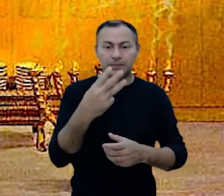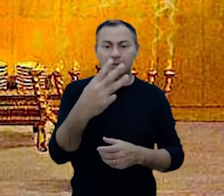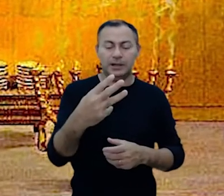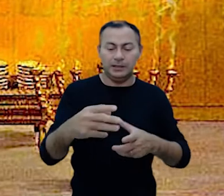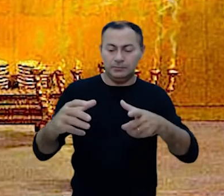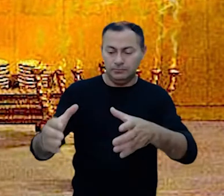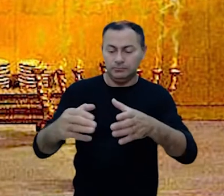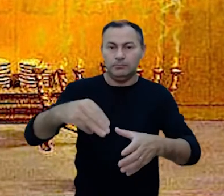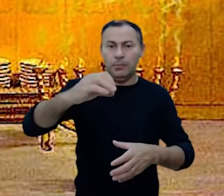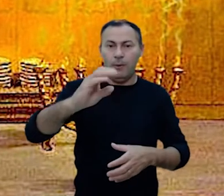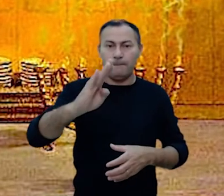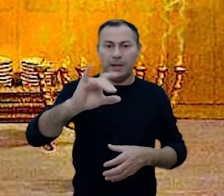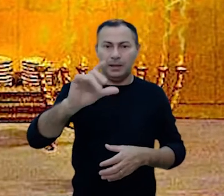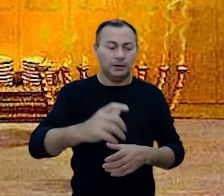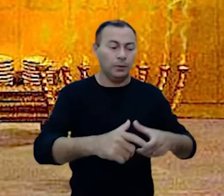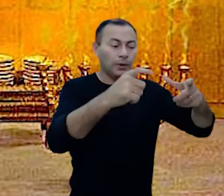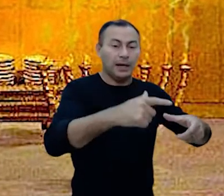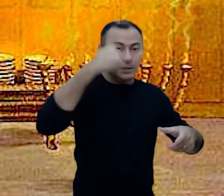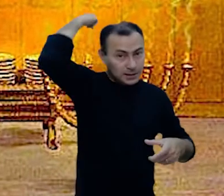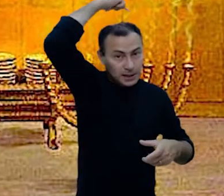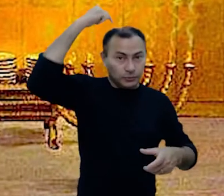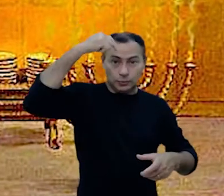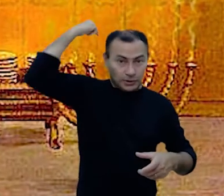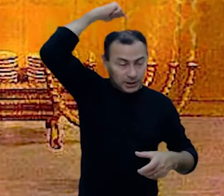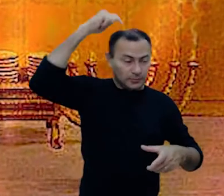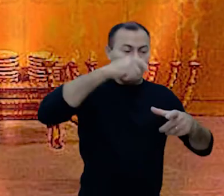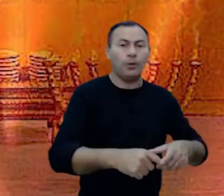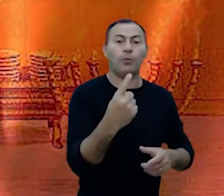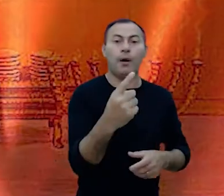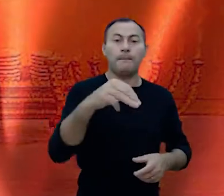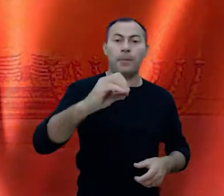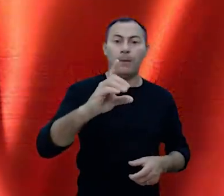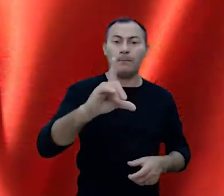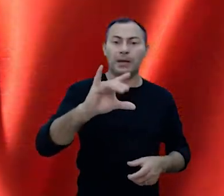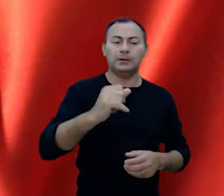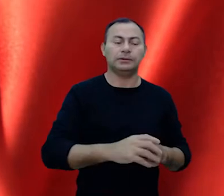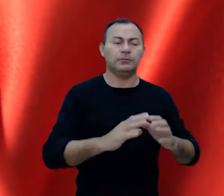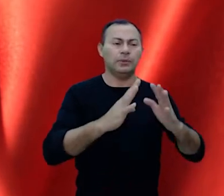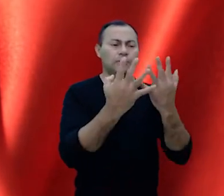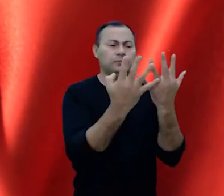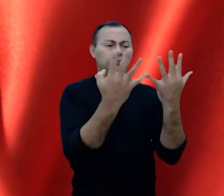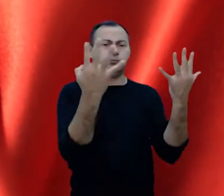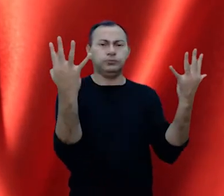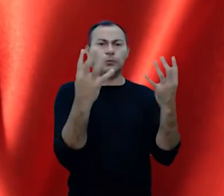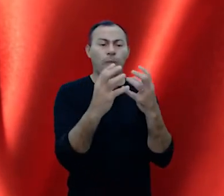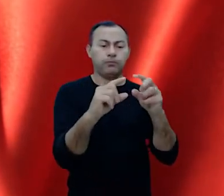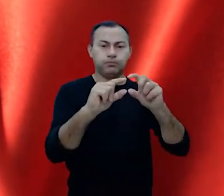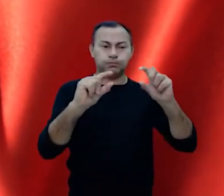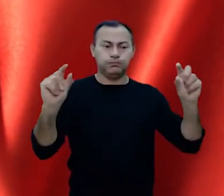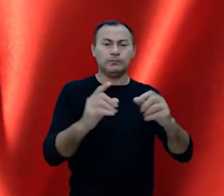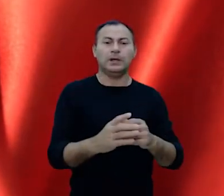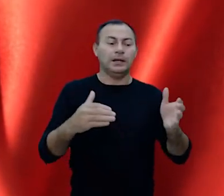onde três mobílias estavam colocadas, e o lugar santo dos santos, onde uma mobília estava colocada, havia um véu muito espesso,